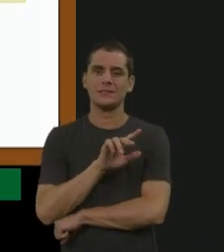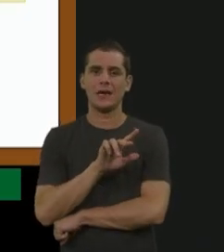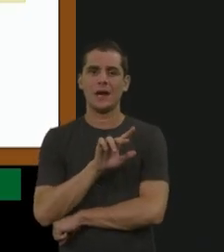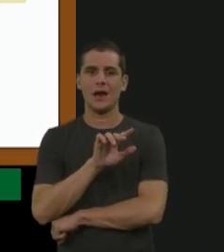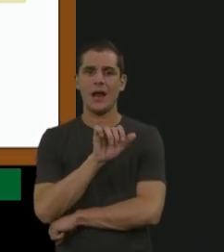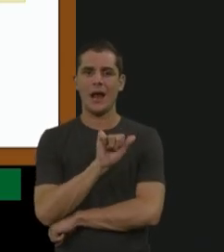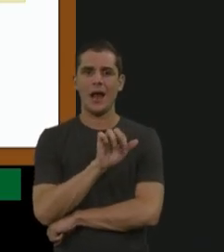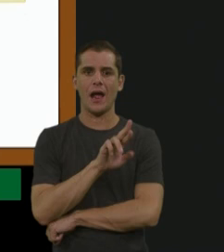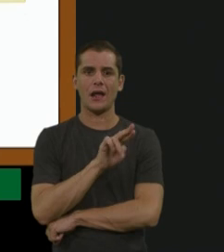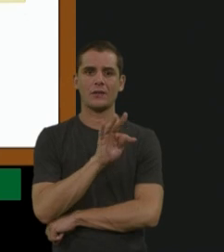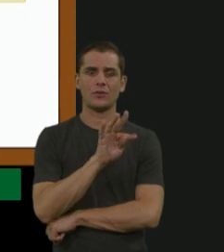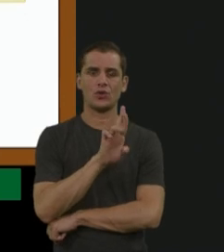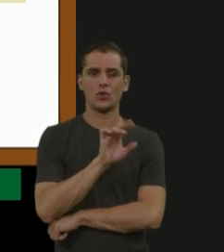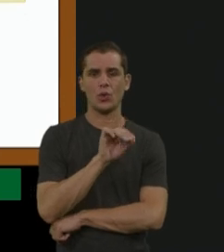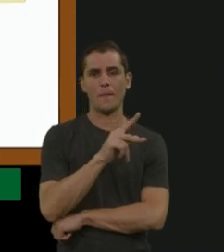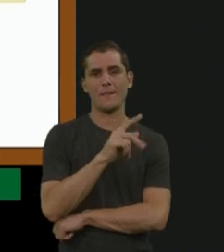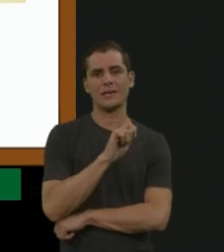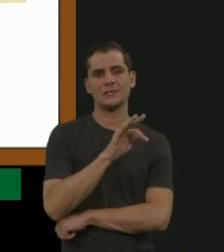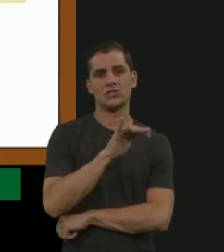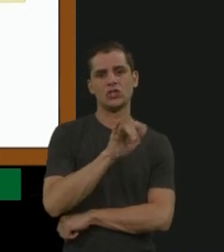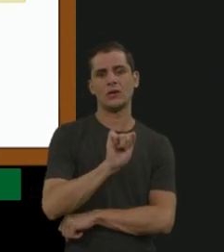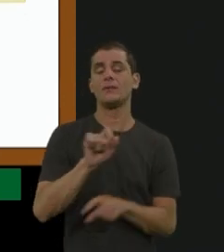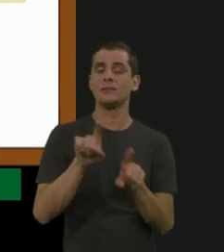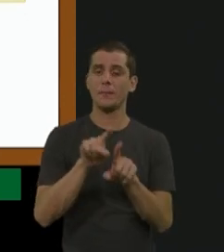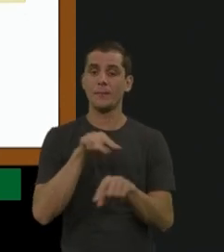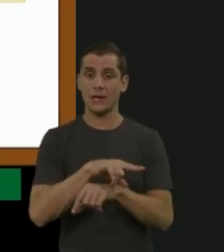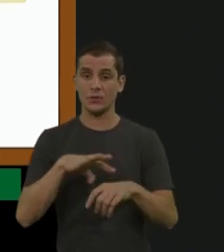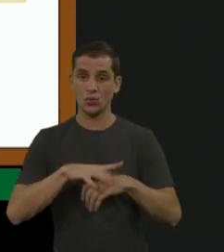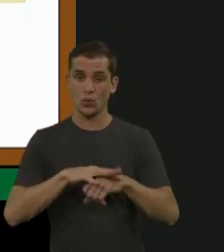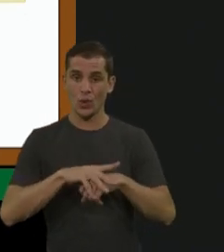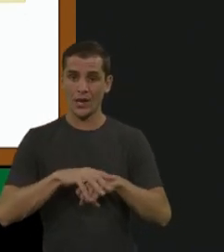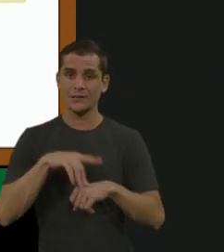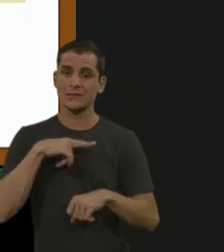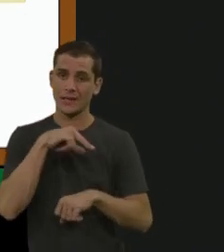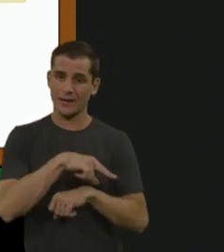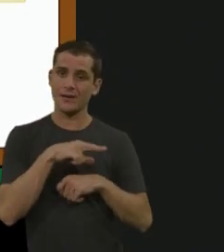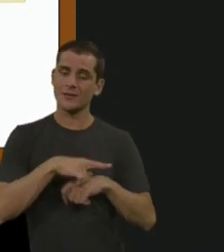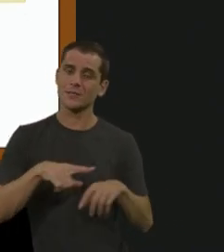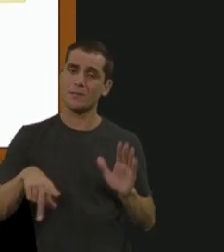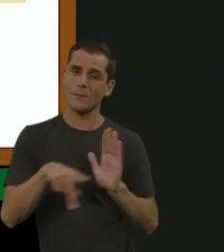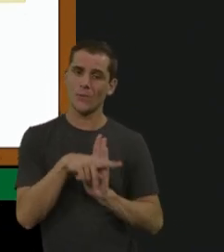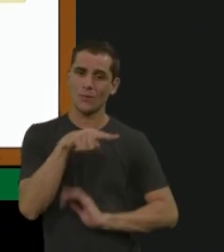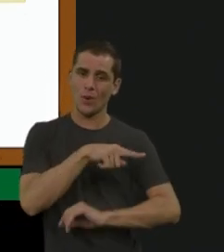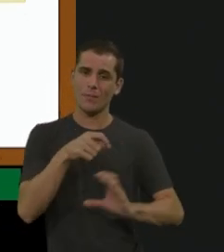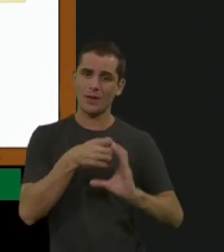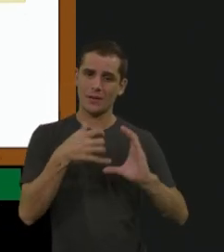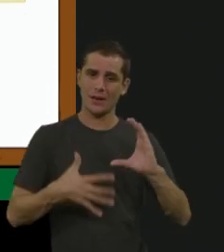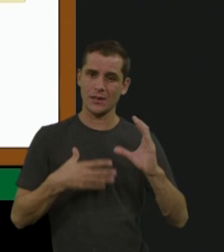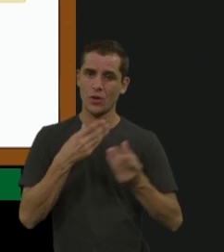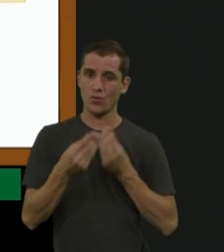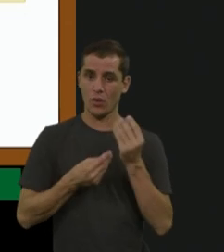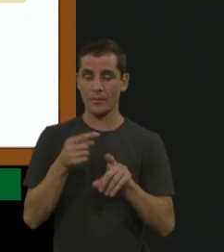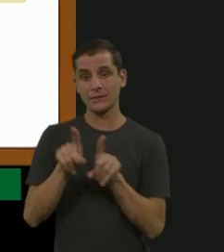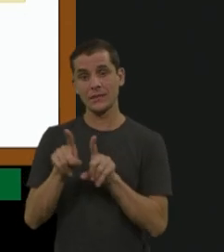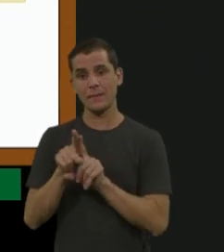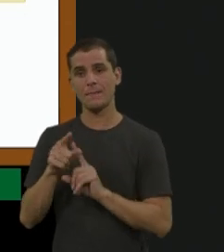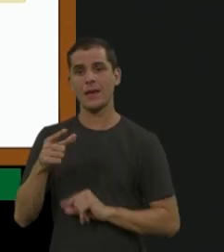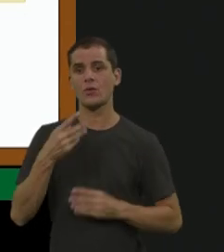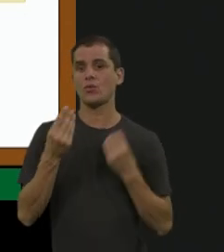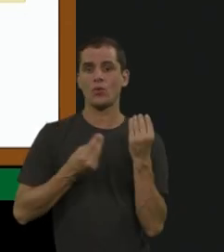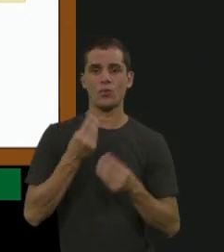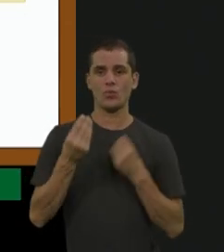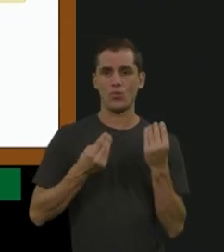fisiopatologia da doença, mas isso até a reposição do fator vem a